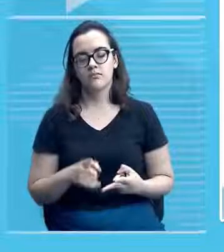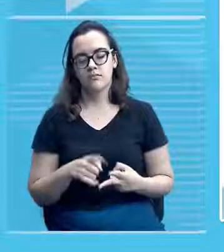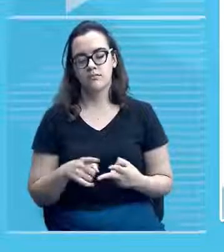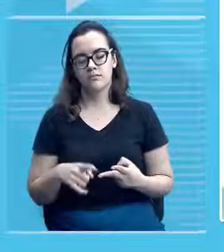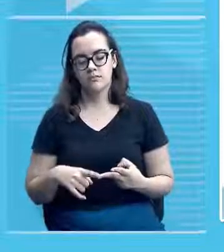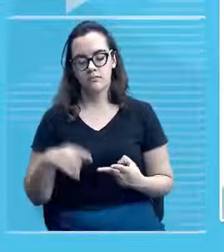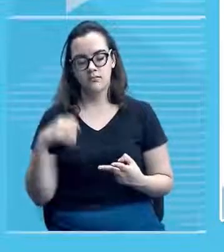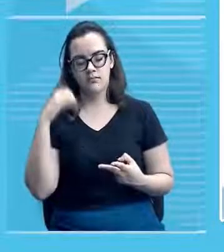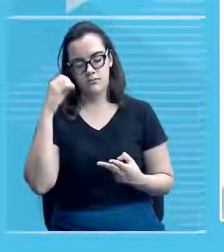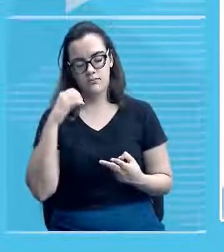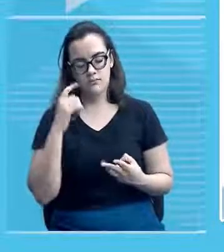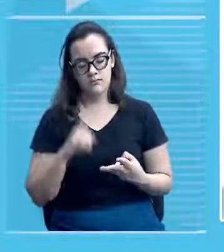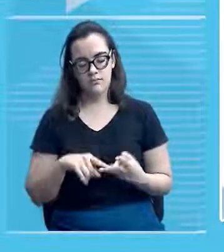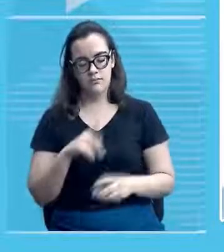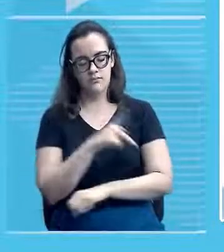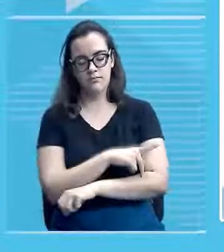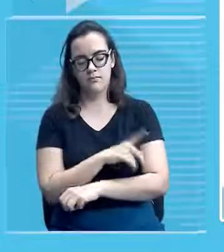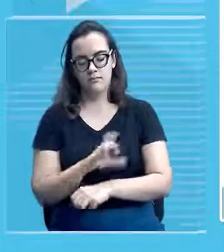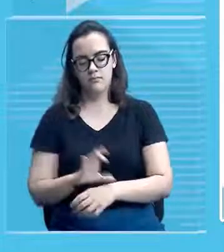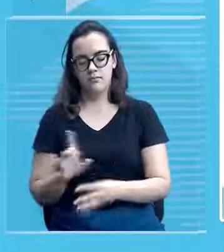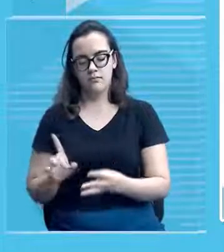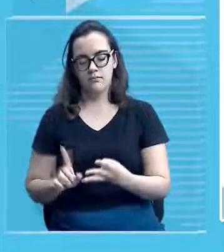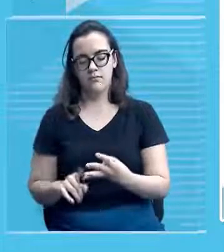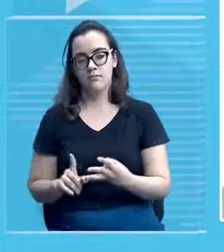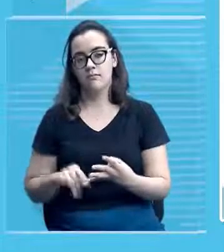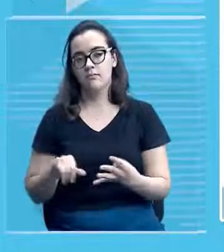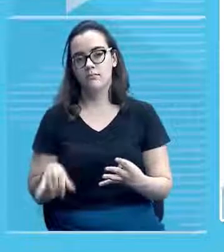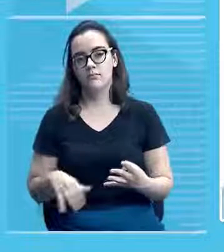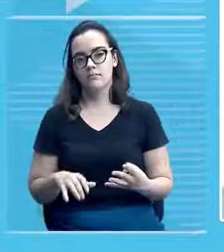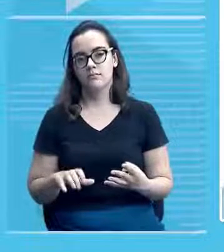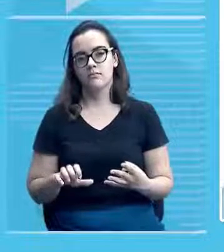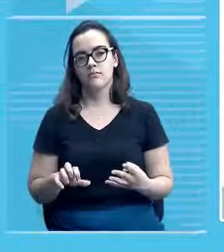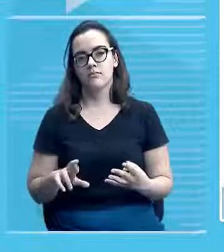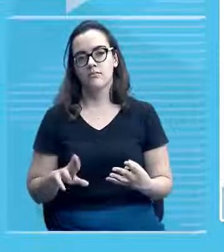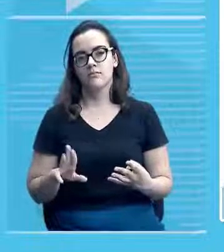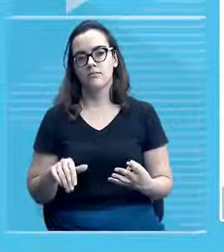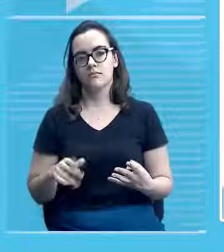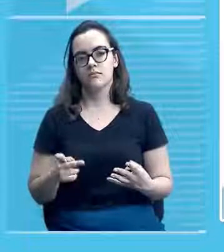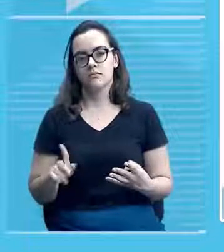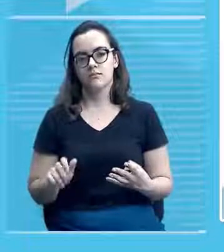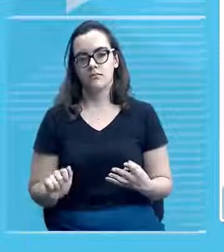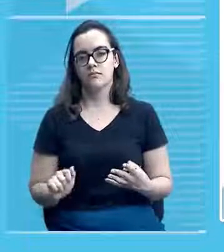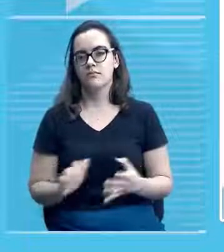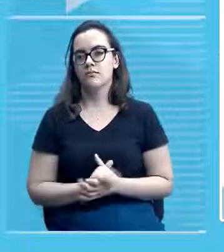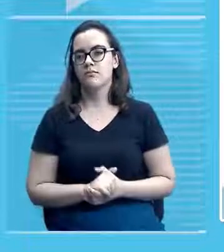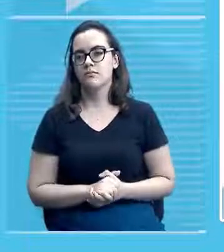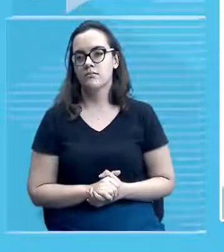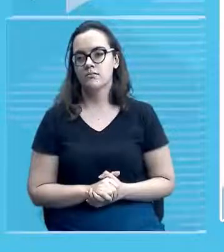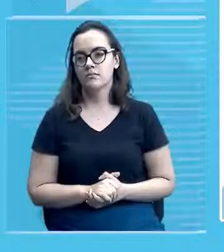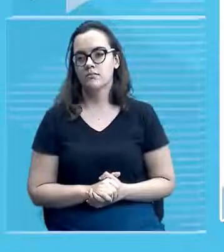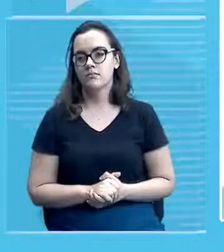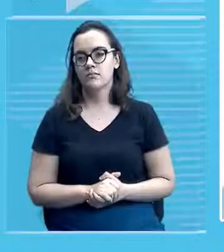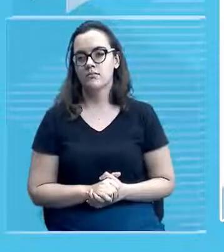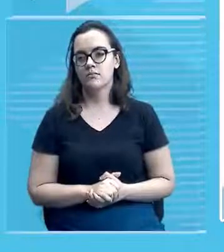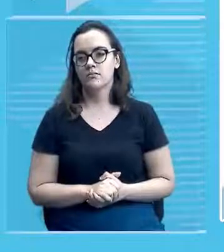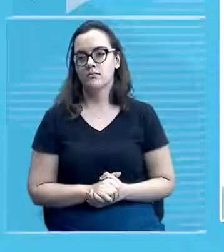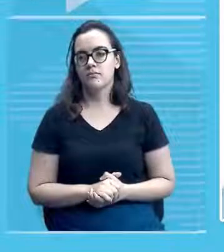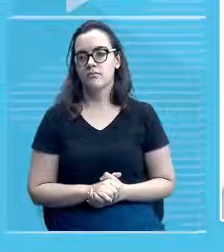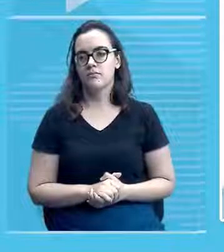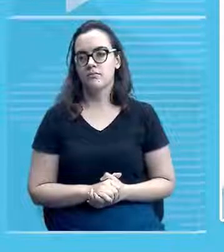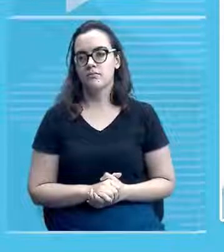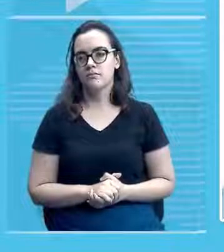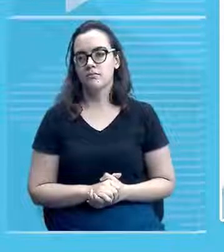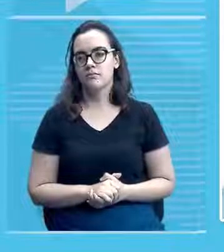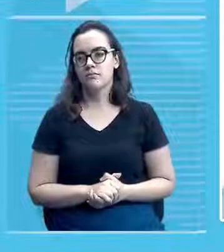da igreja de Nossa Senhora do Carmo em Piracuruca e a igreja de Santo Antônio em Jerumênia né? são exemplares aí